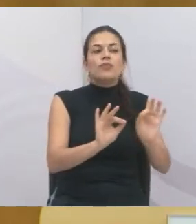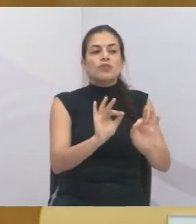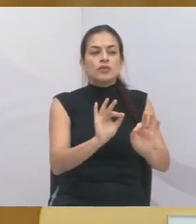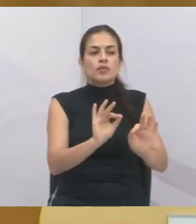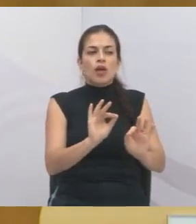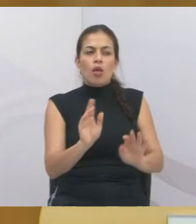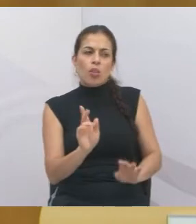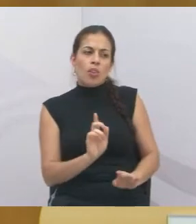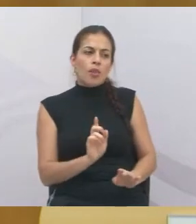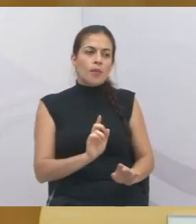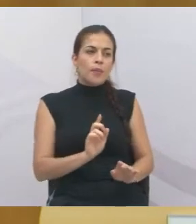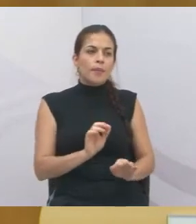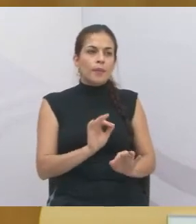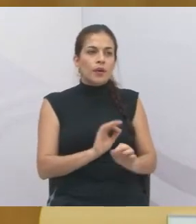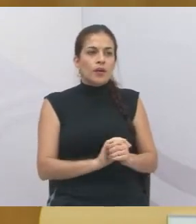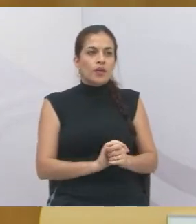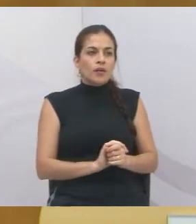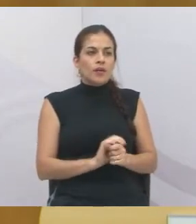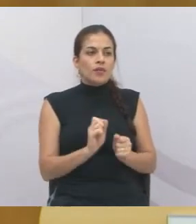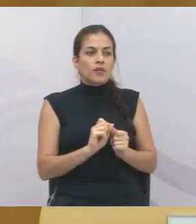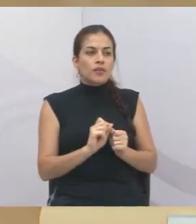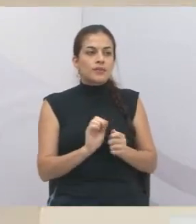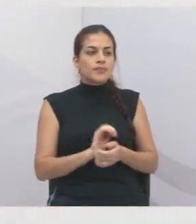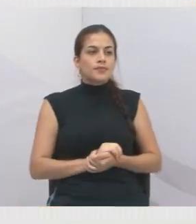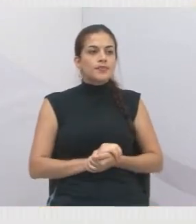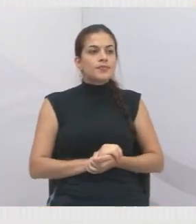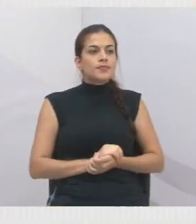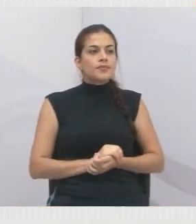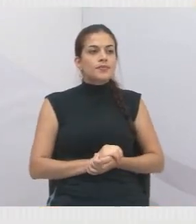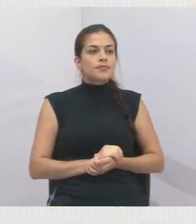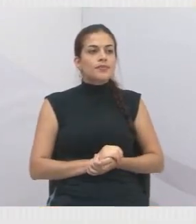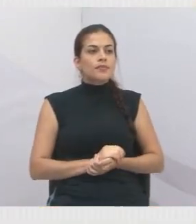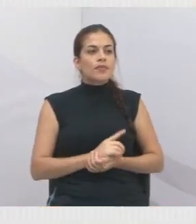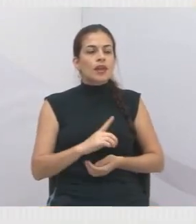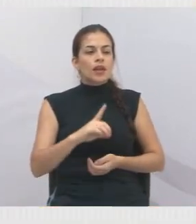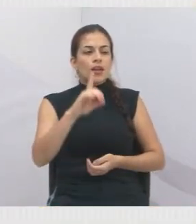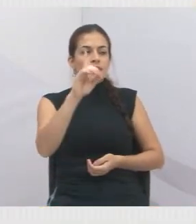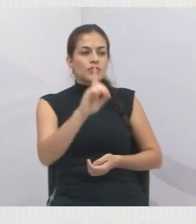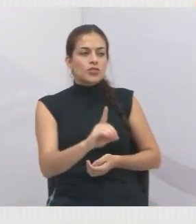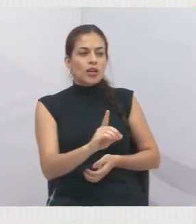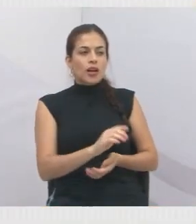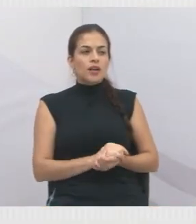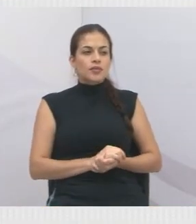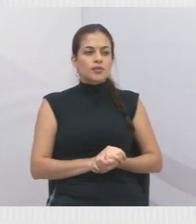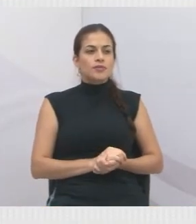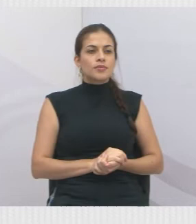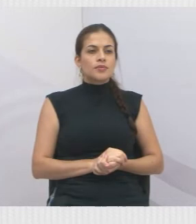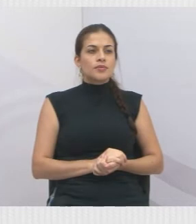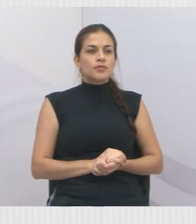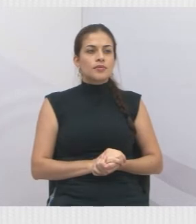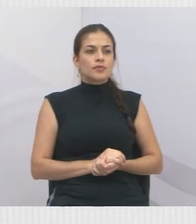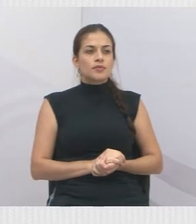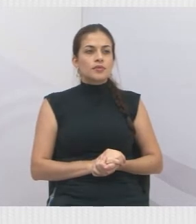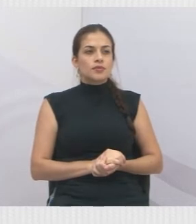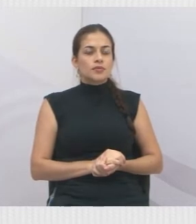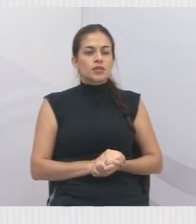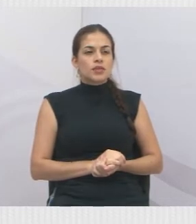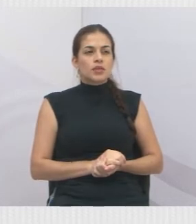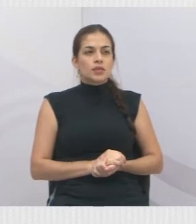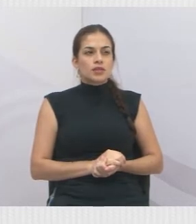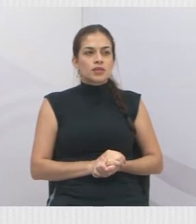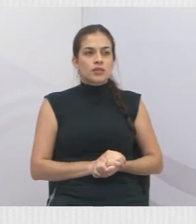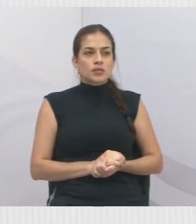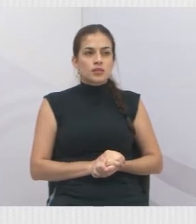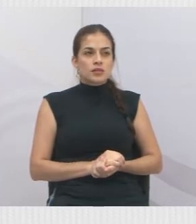ali da região. E agora vamos falar aqui do quadro é o seu direito, por favor. Já pode passar a próxima plaquinha. E, na